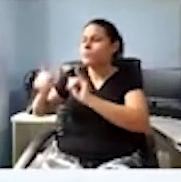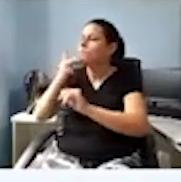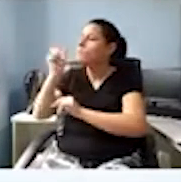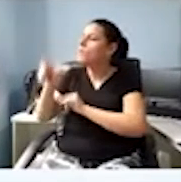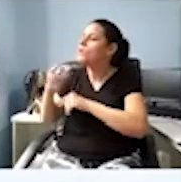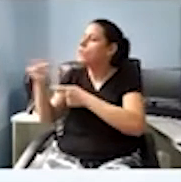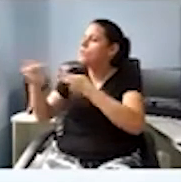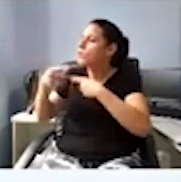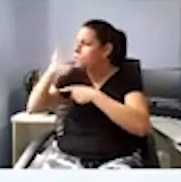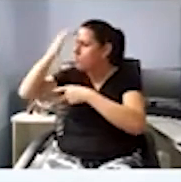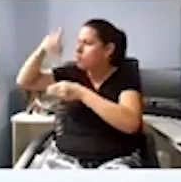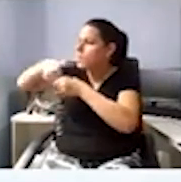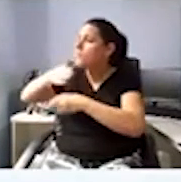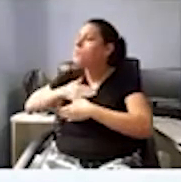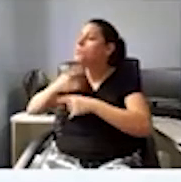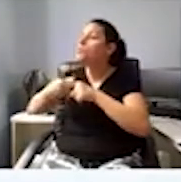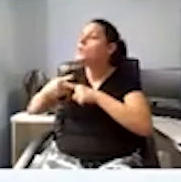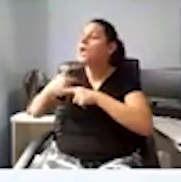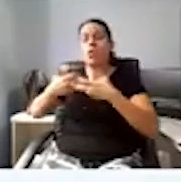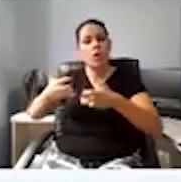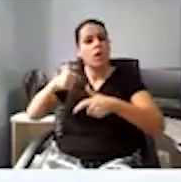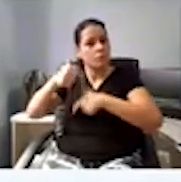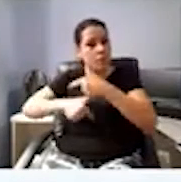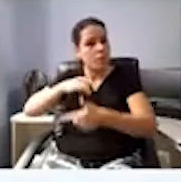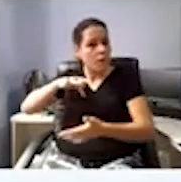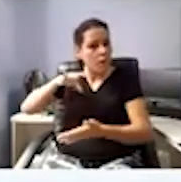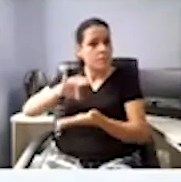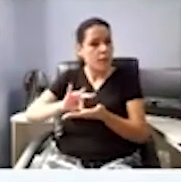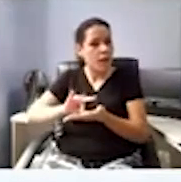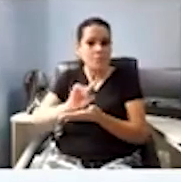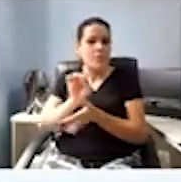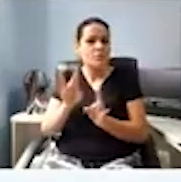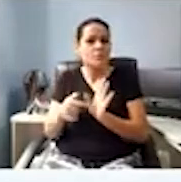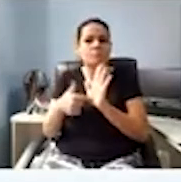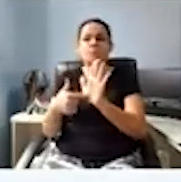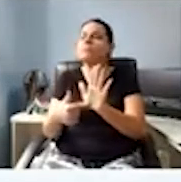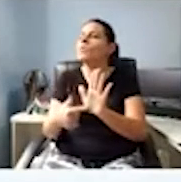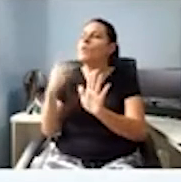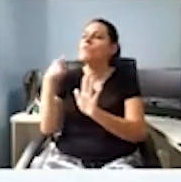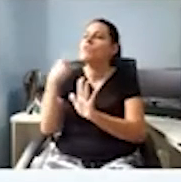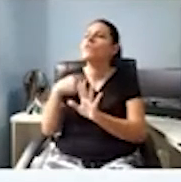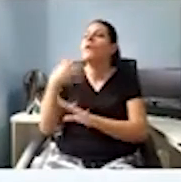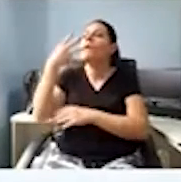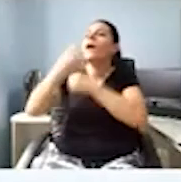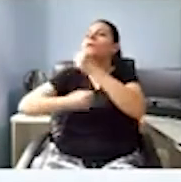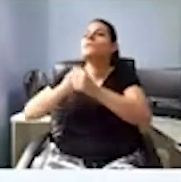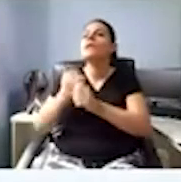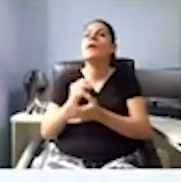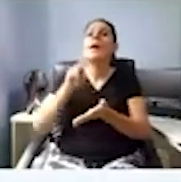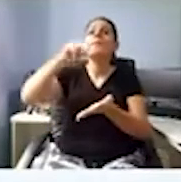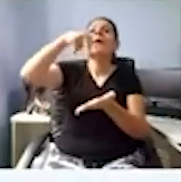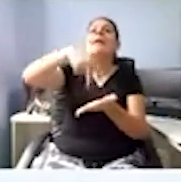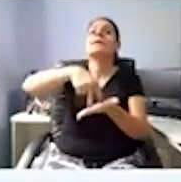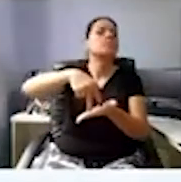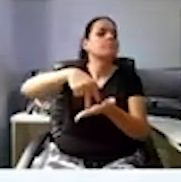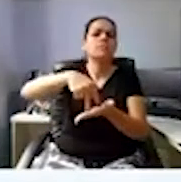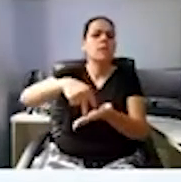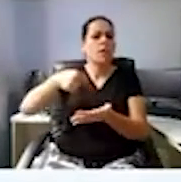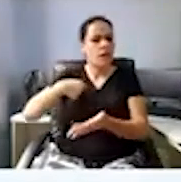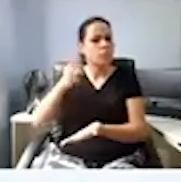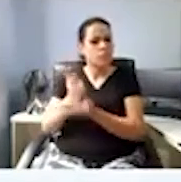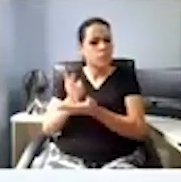trabalhar na verdade, não ia ser um vereador também de aparecer de quatro em quatro anos, mas eu ia estar no meio do povo, no meio da